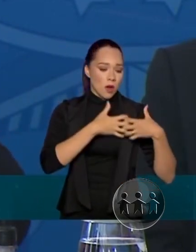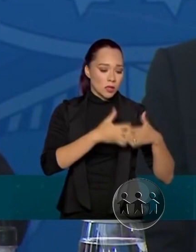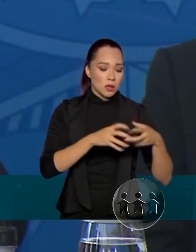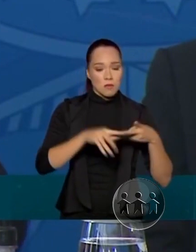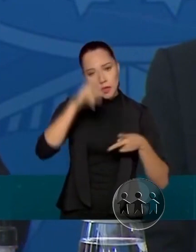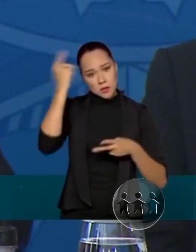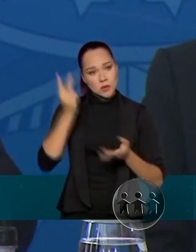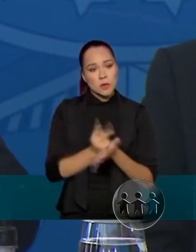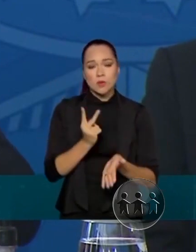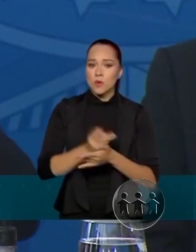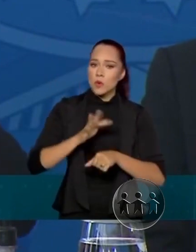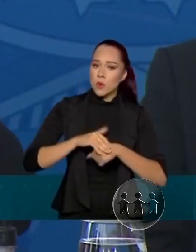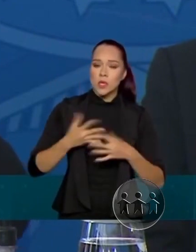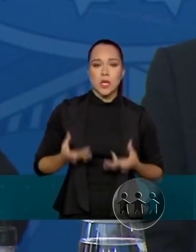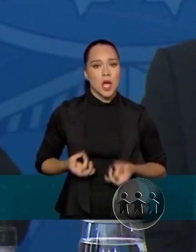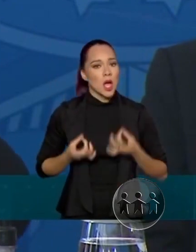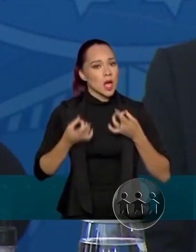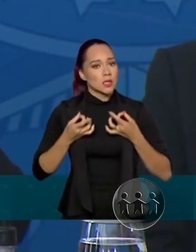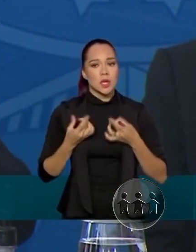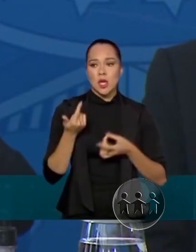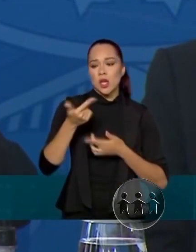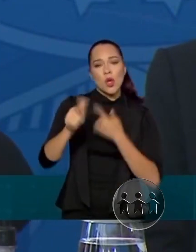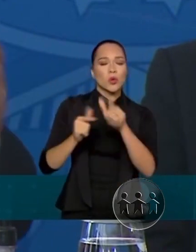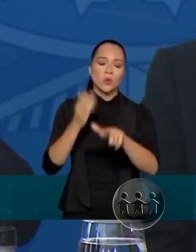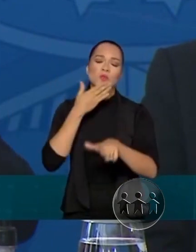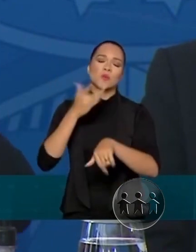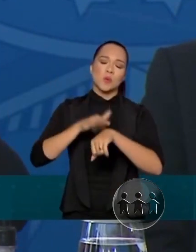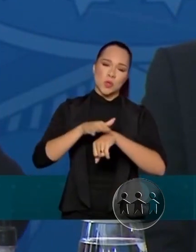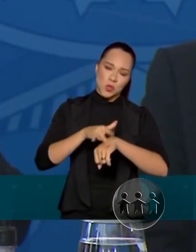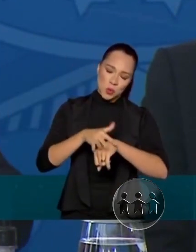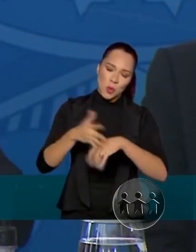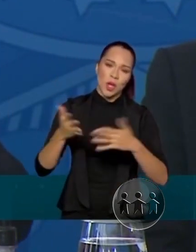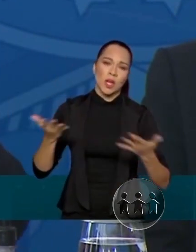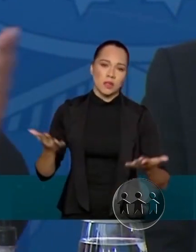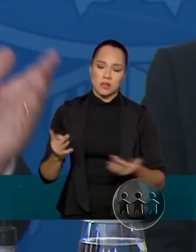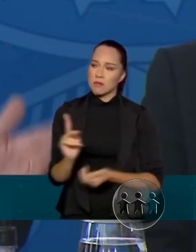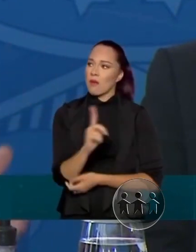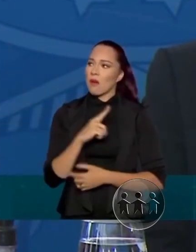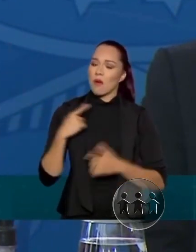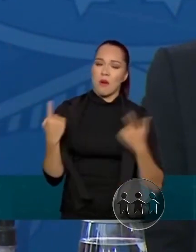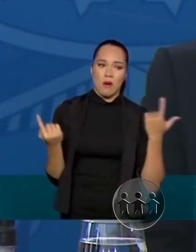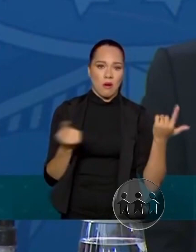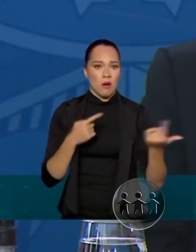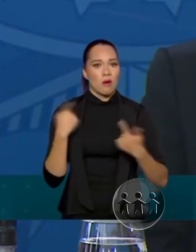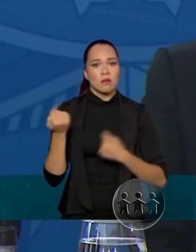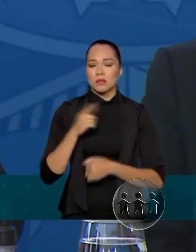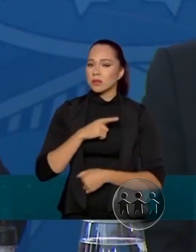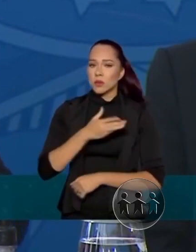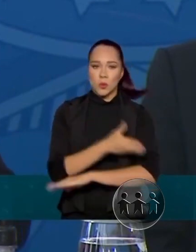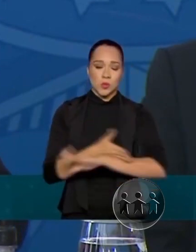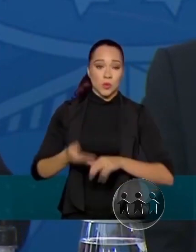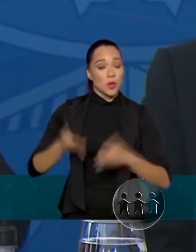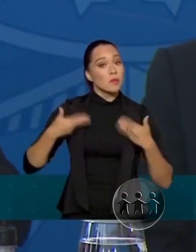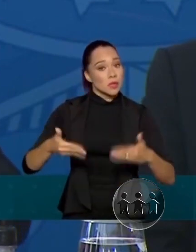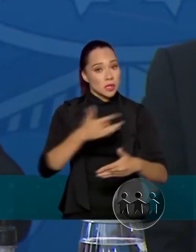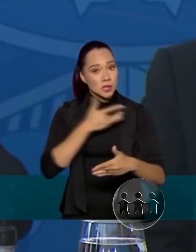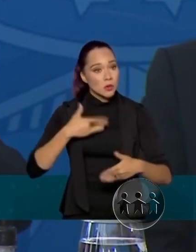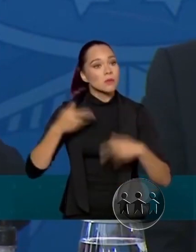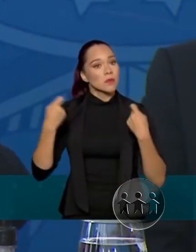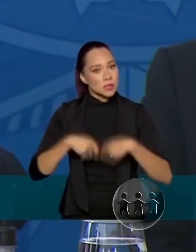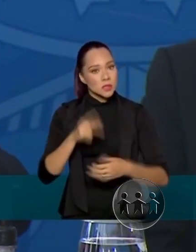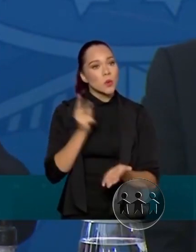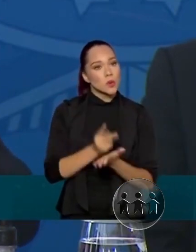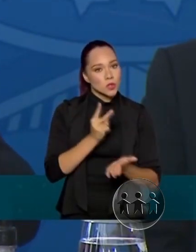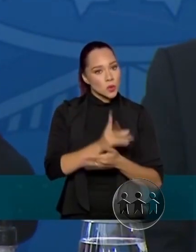câncer e outros males que nos espreitam no nosso dia a dia. E o Ministério da Saúde precisa